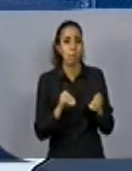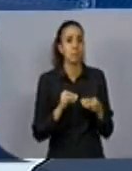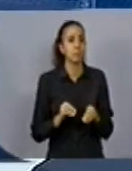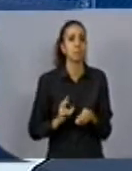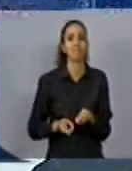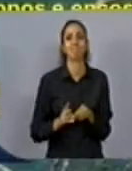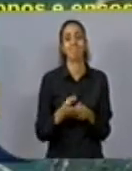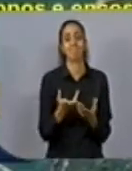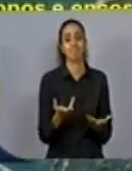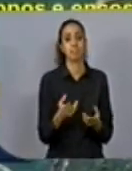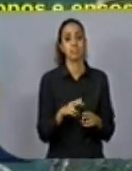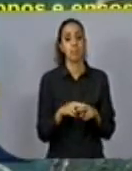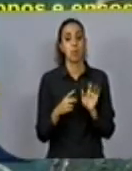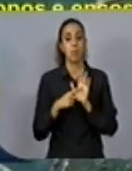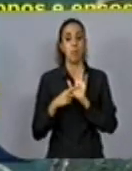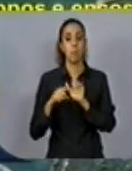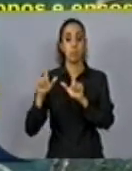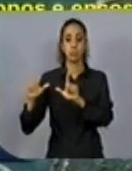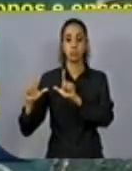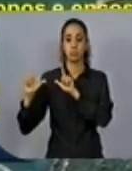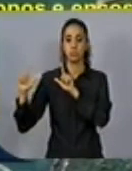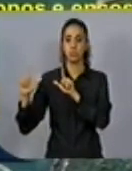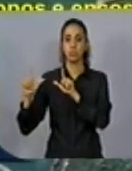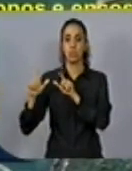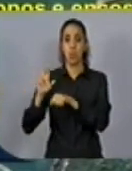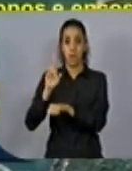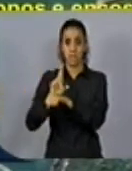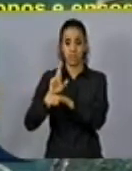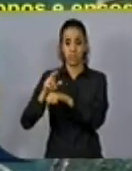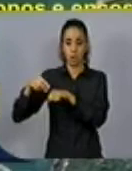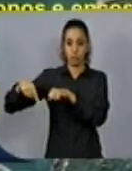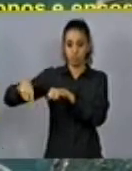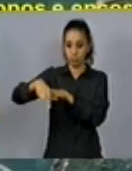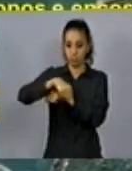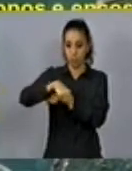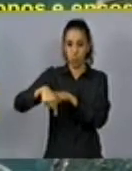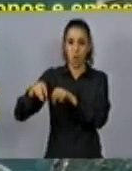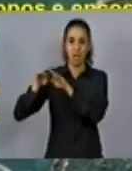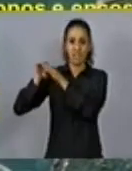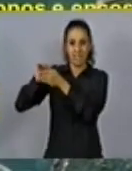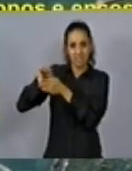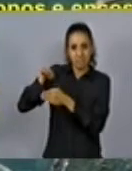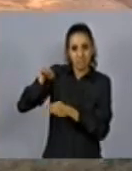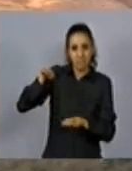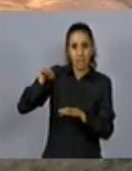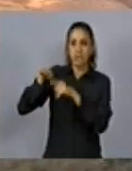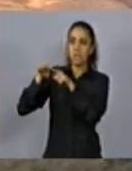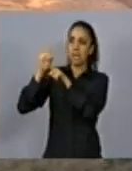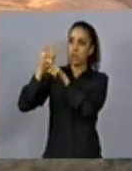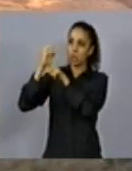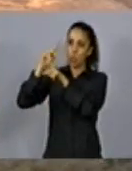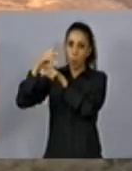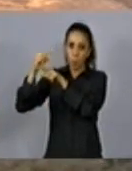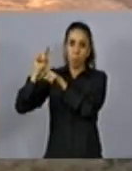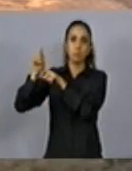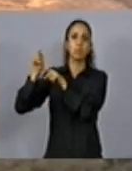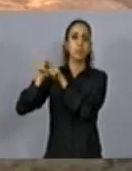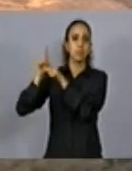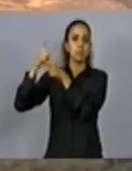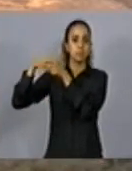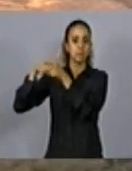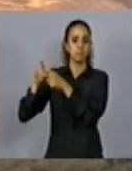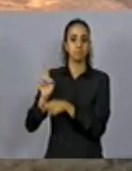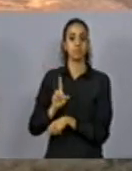mostra, inclusive na beira do reservatório, uma situação complicada, com declividades, com topo de morro. Aqui, uma